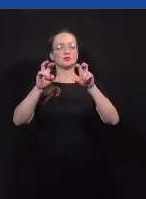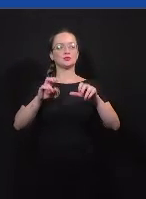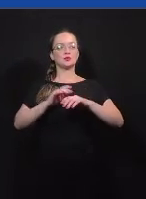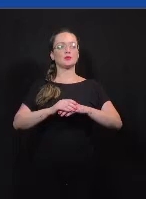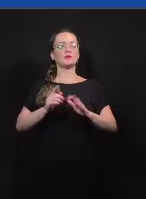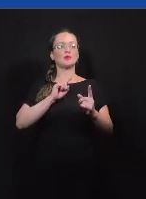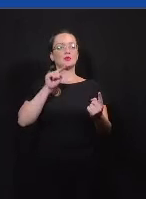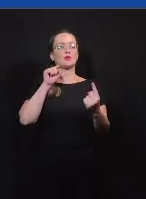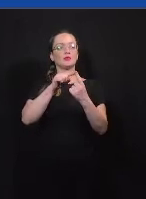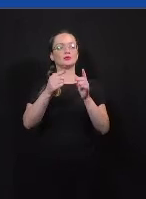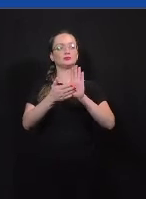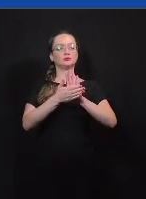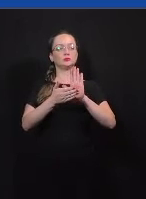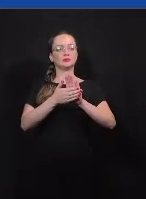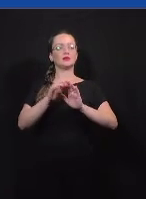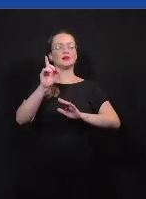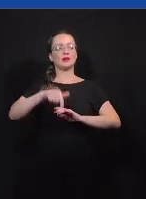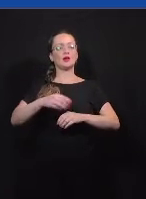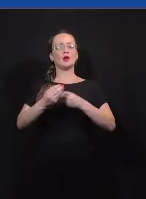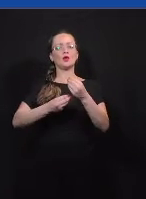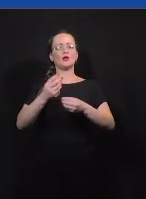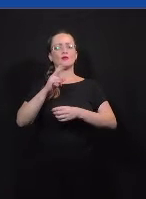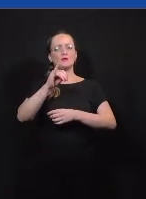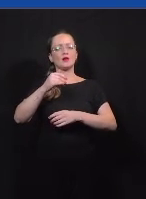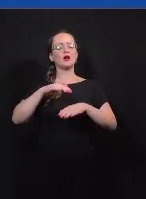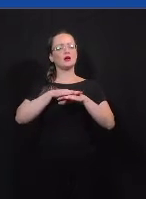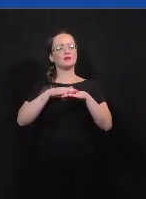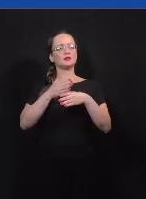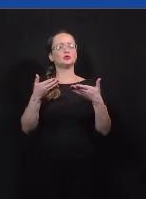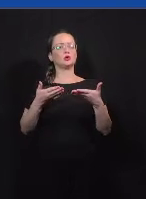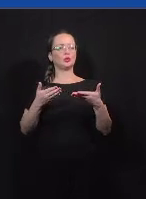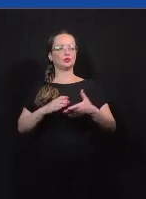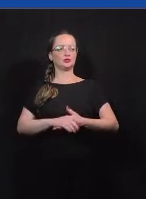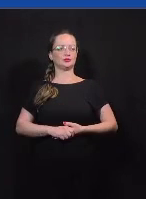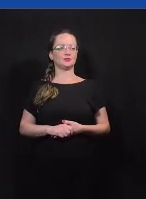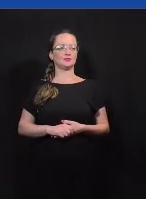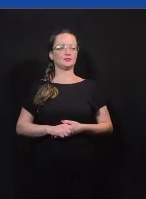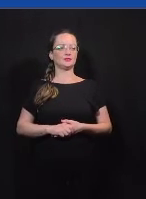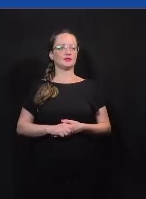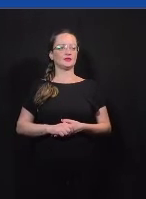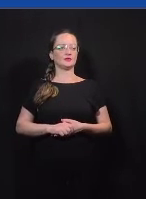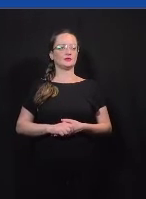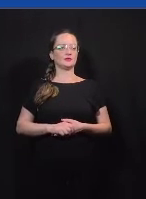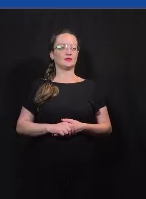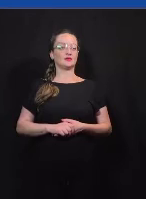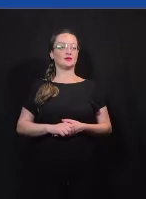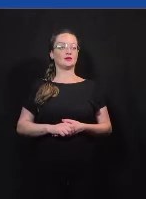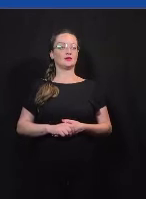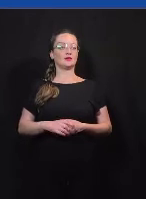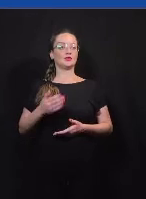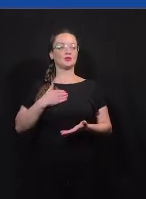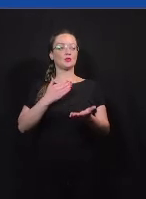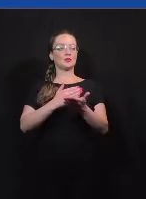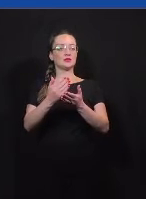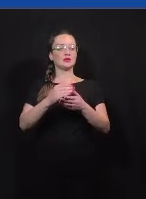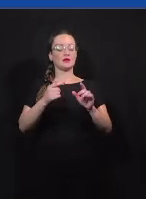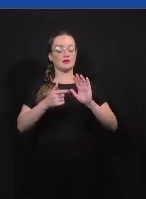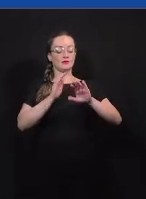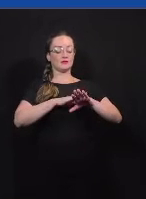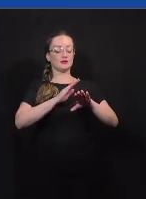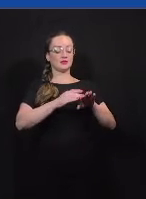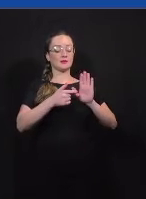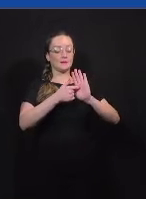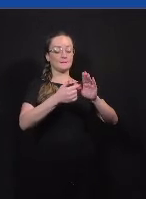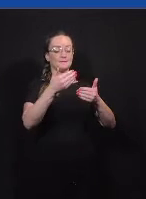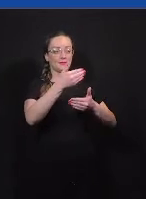objetivo da nossa sessão, né? O que é a gente vai conversar com vocês hoje. E a gente queria começar fazendo uma apresentação rápida